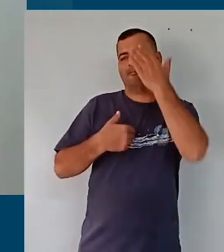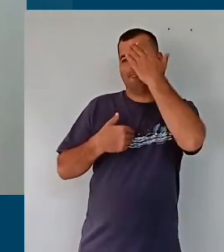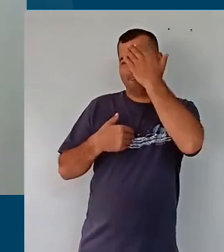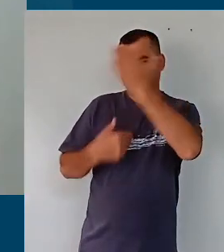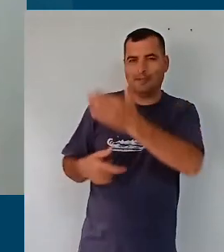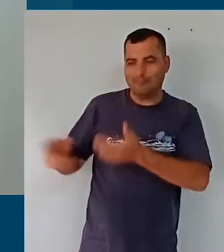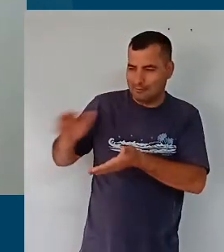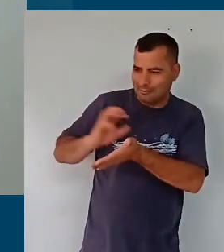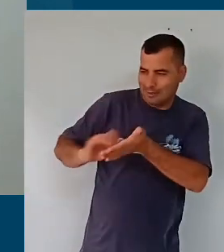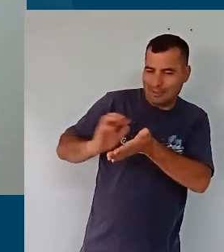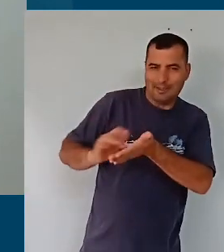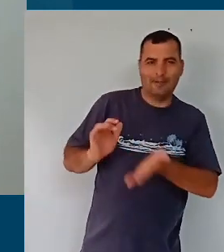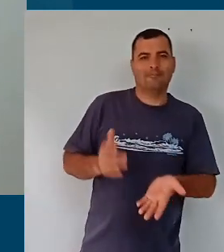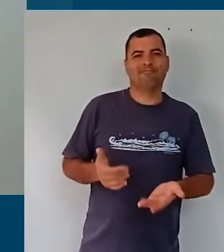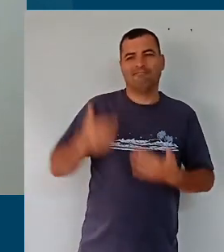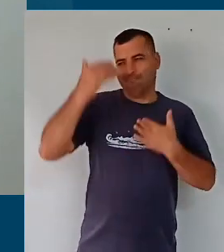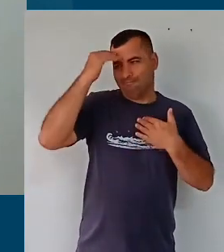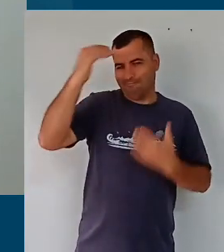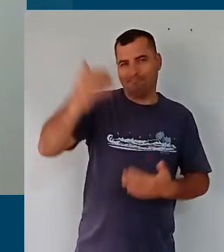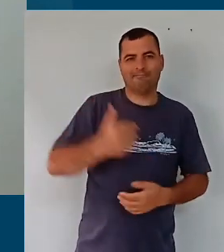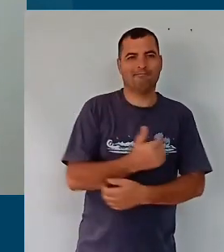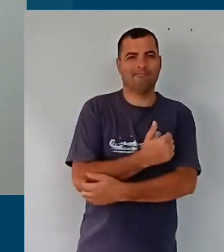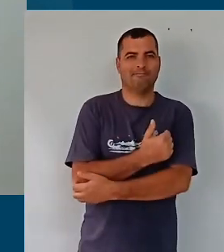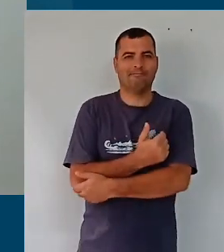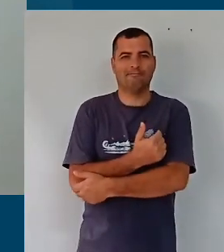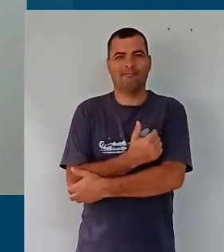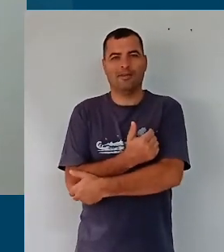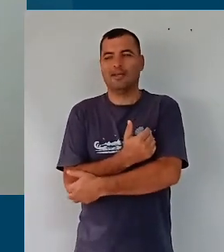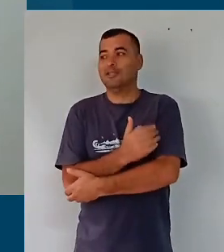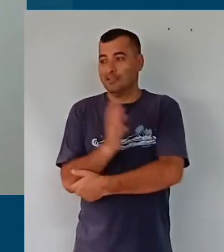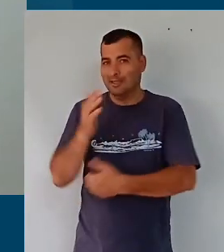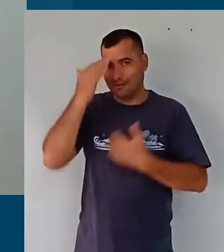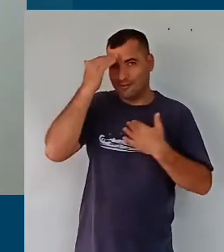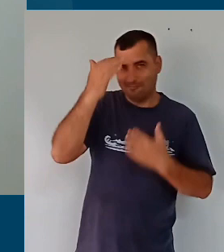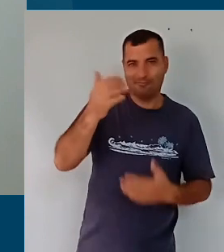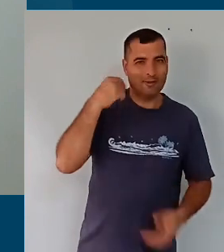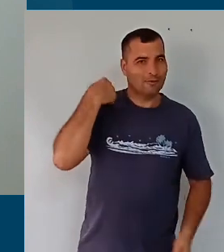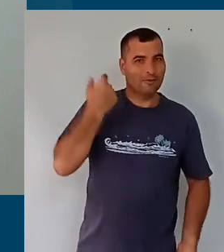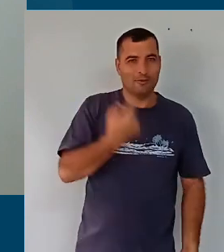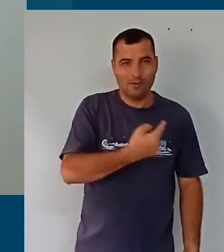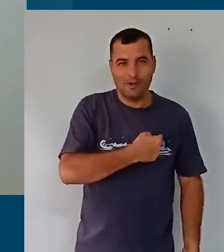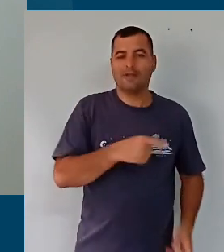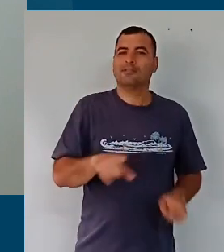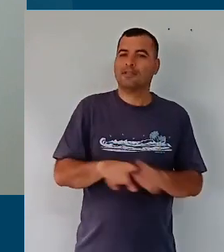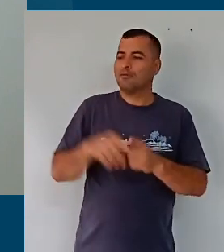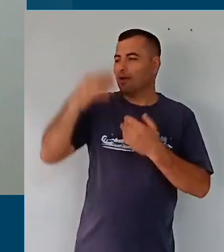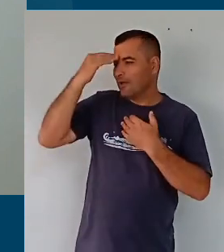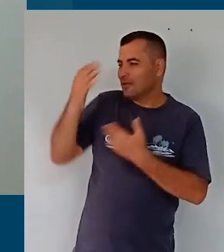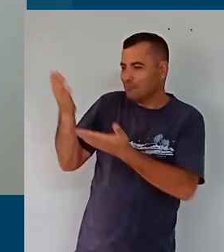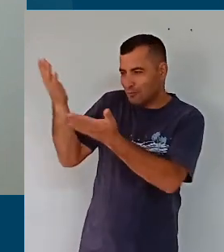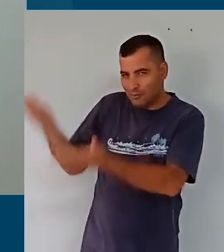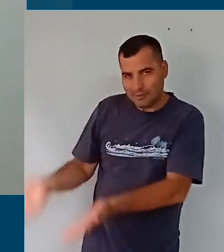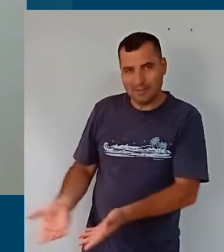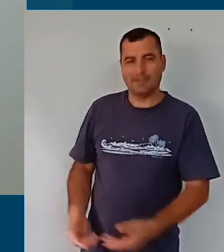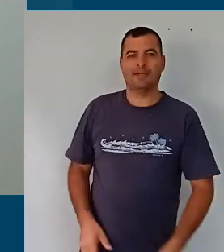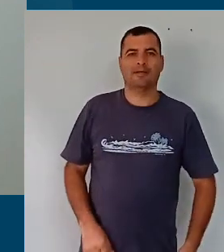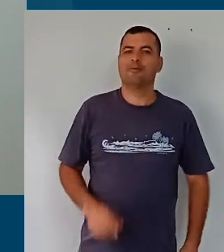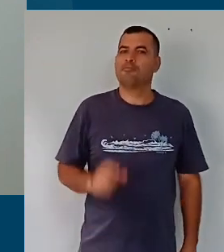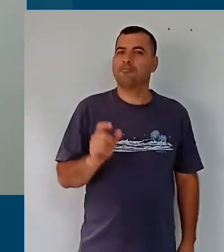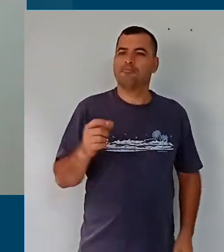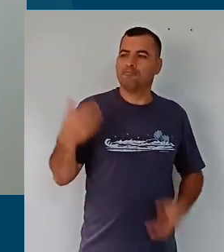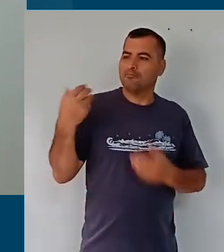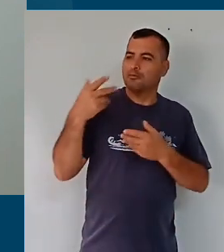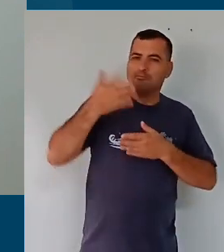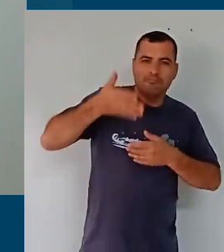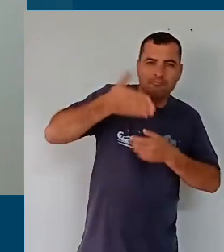Obrigada, secretário, obrigada, viu, diante dos seus agradecimentos, nós é que temos que lhe agradecer pelas suas